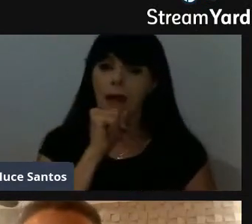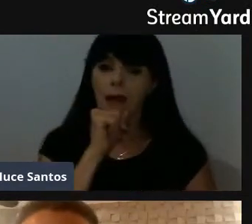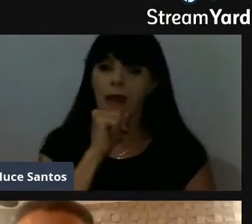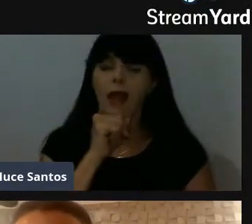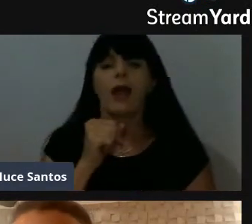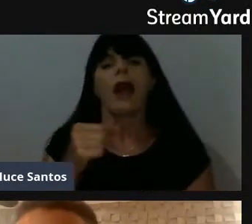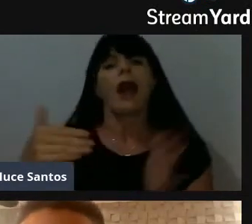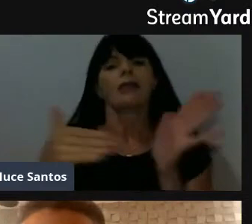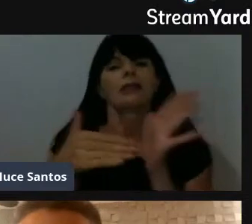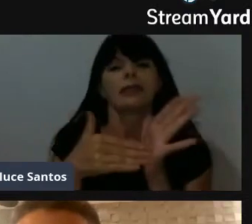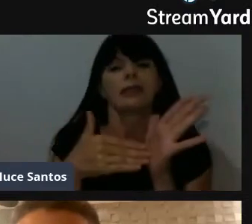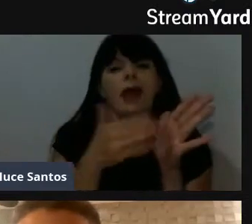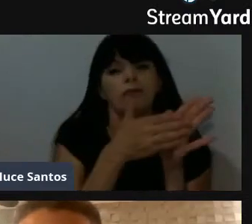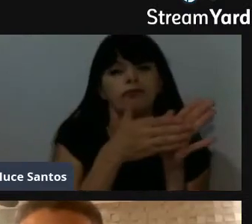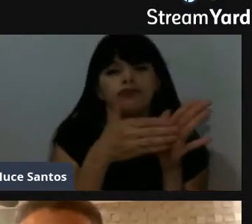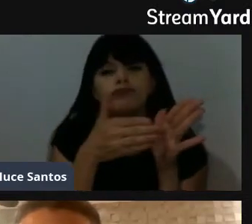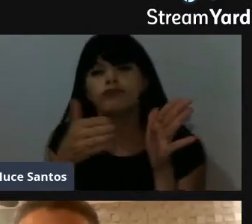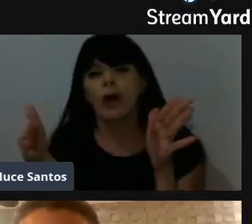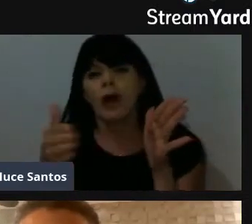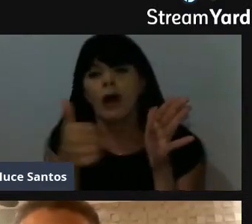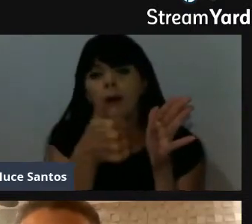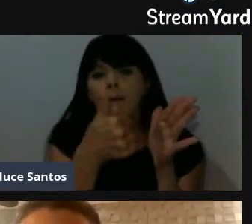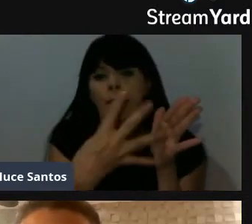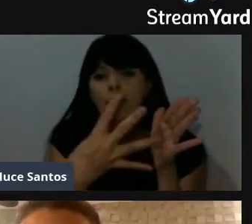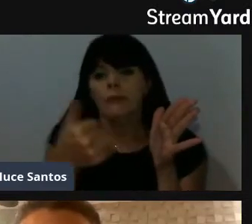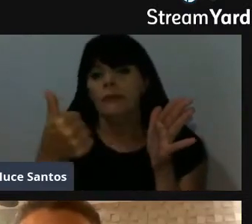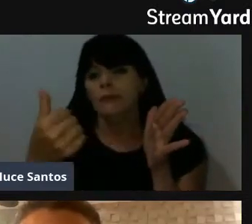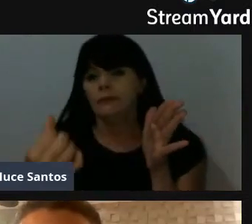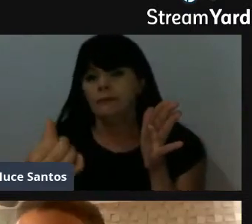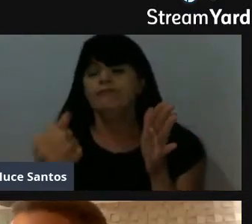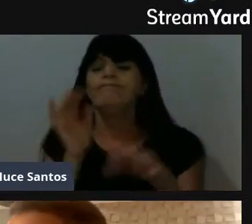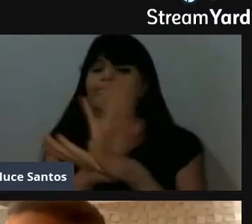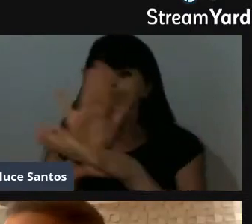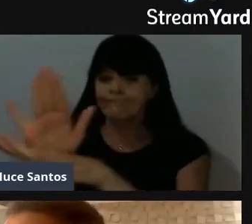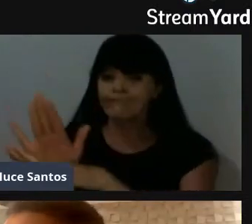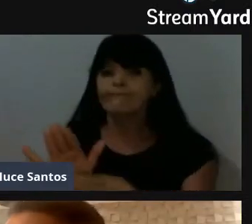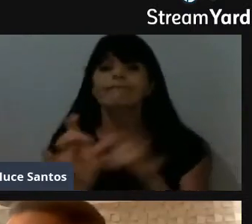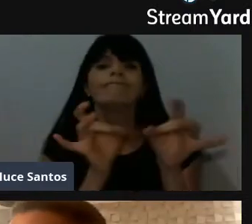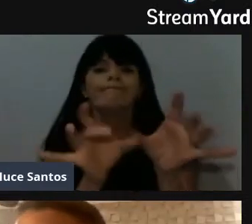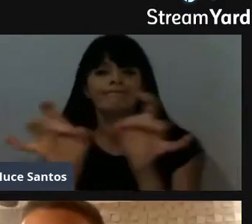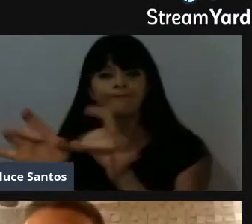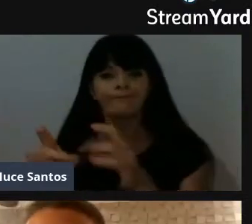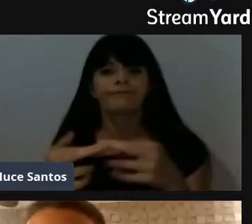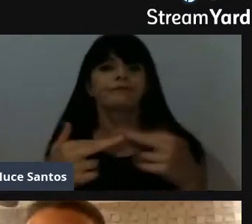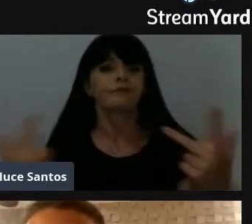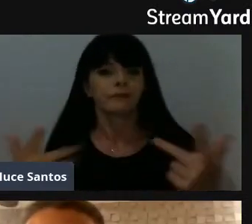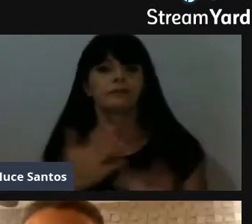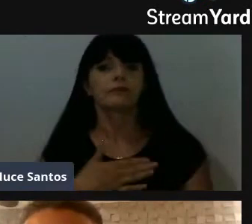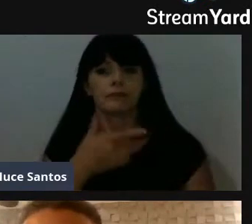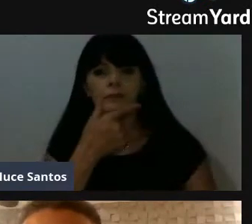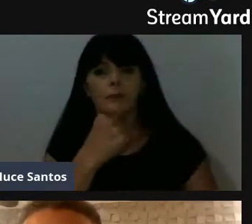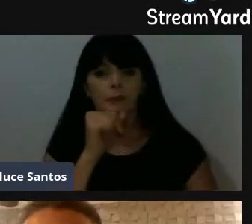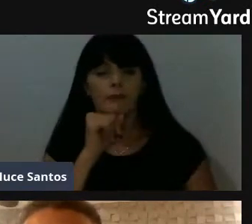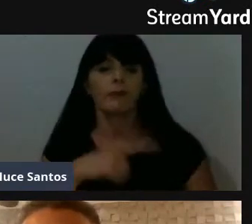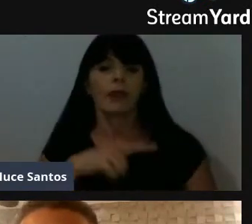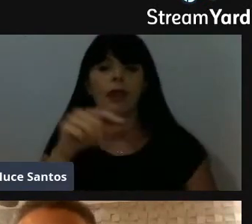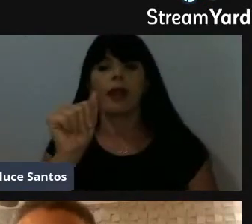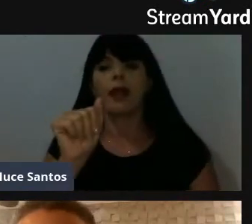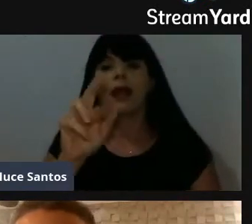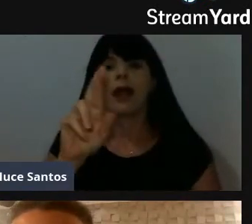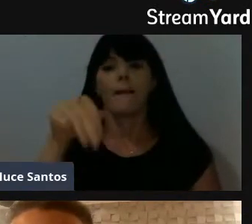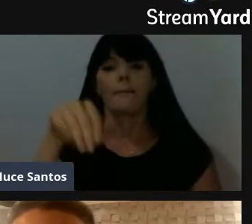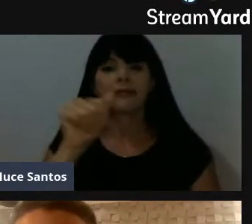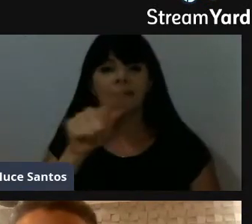14, até meus 16 anos, eu ajudava ele lá no armazém, ficava lá com ele, e logo, com meus 17